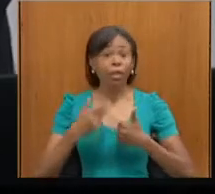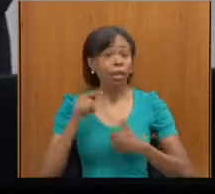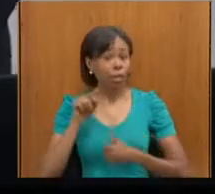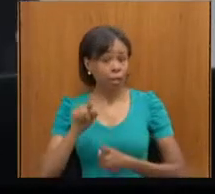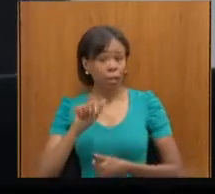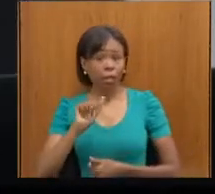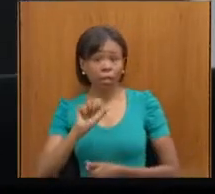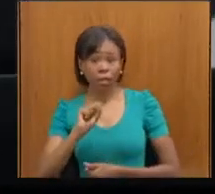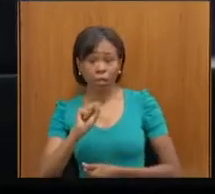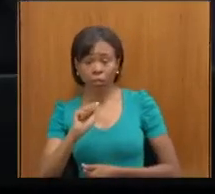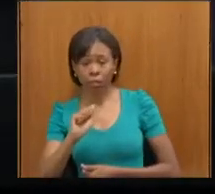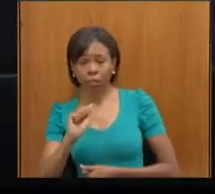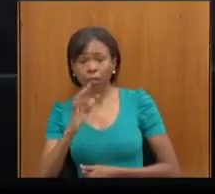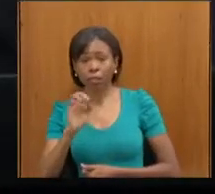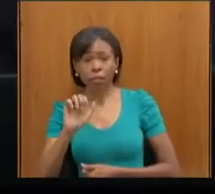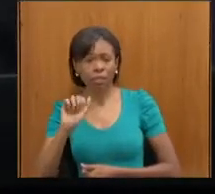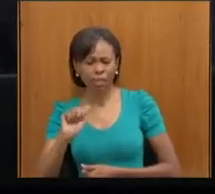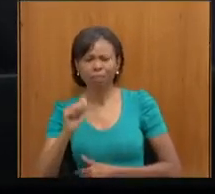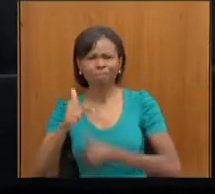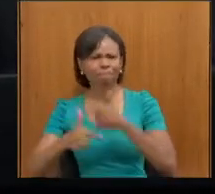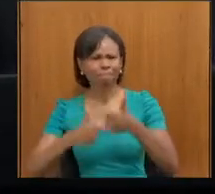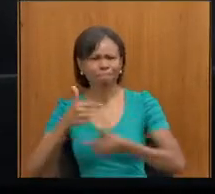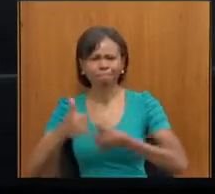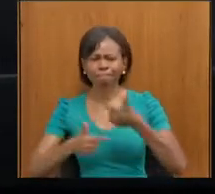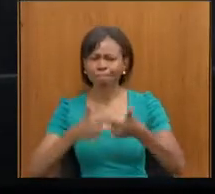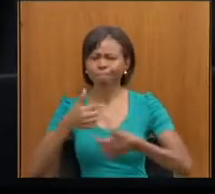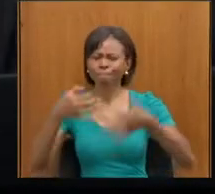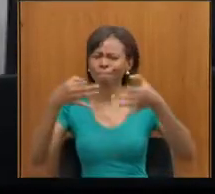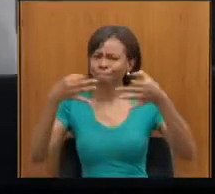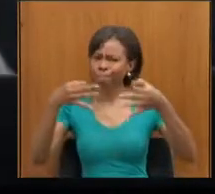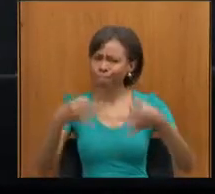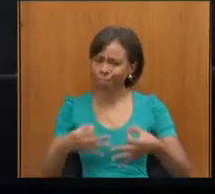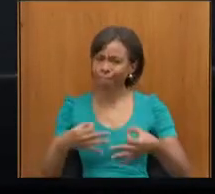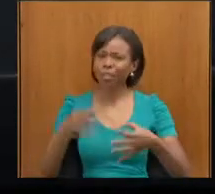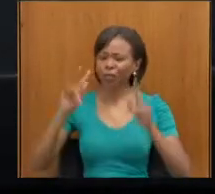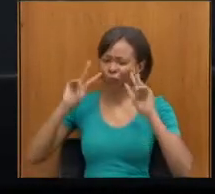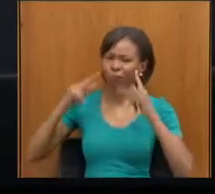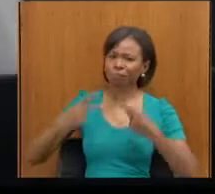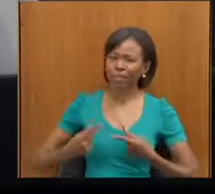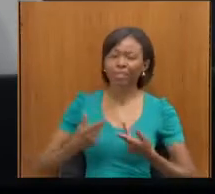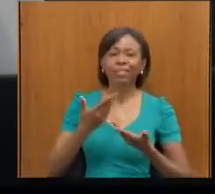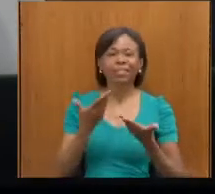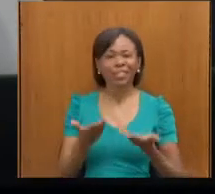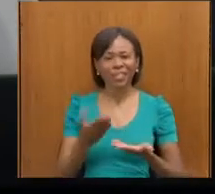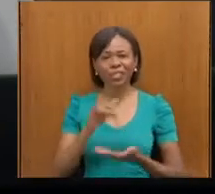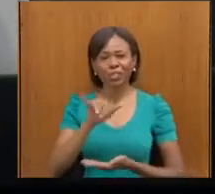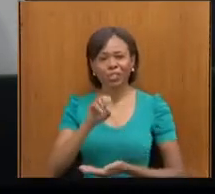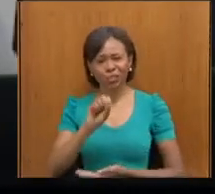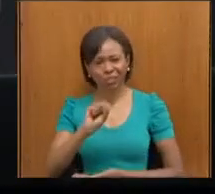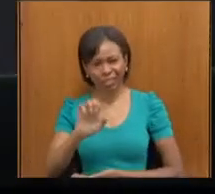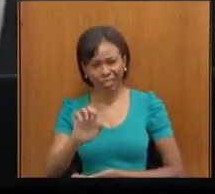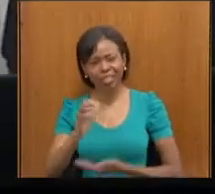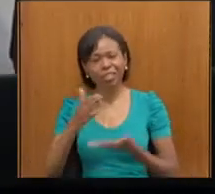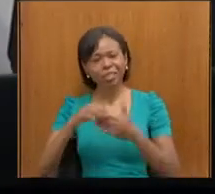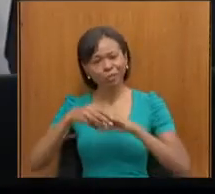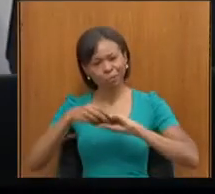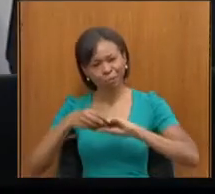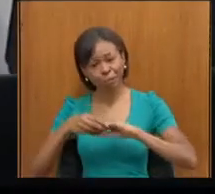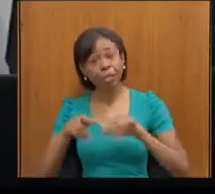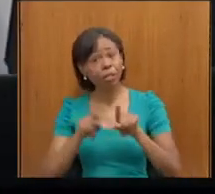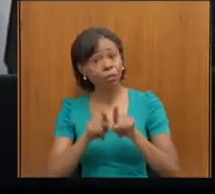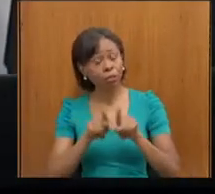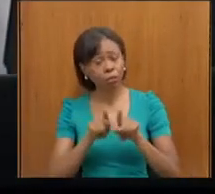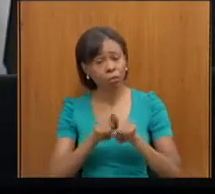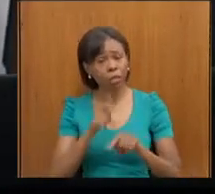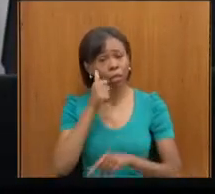trabalho digno também de reconhecimento. Então, eu cumprimento o José Savieto e cumprimento também a amiga, grande